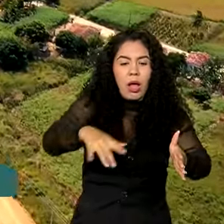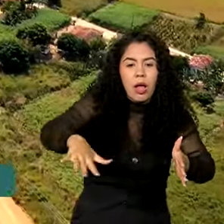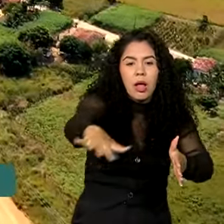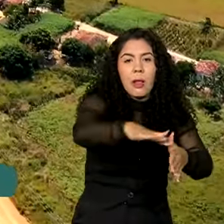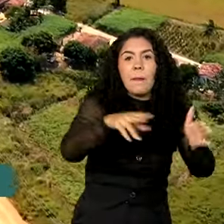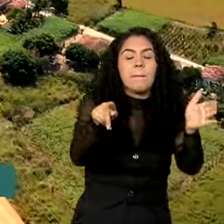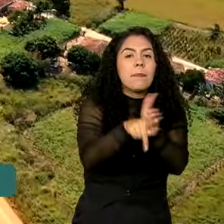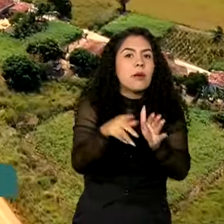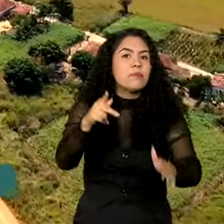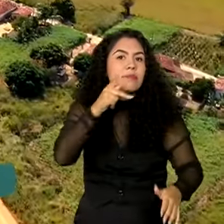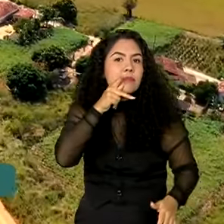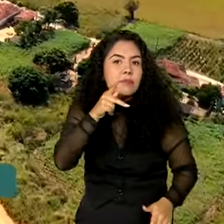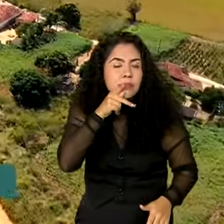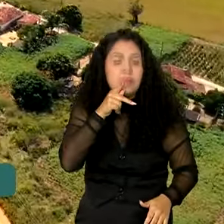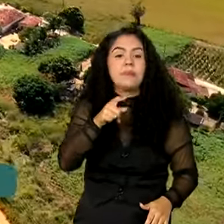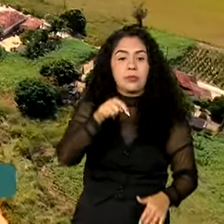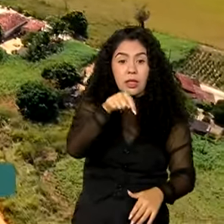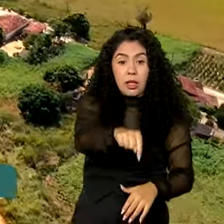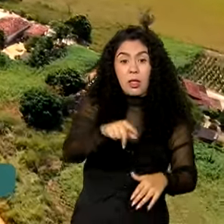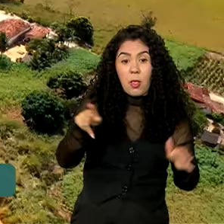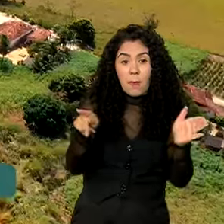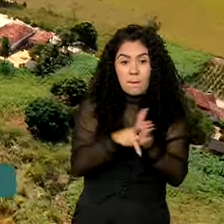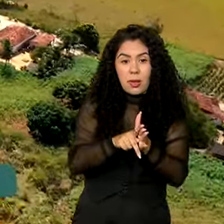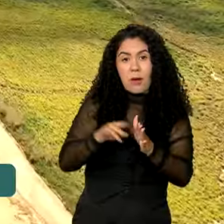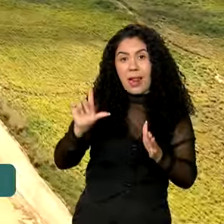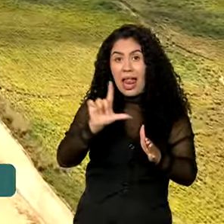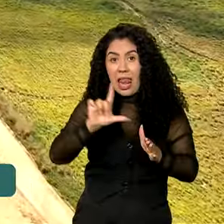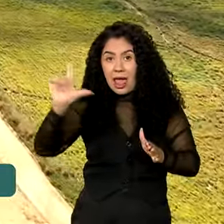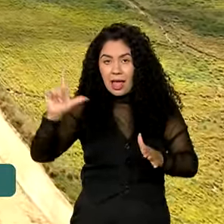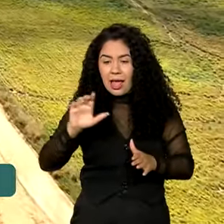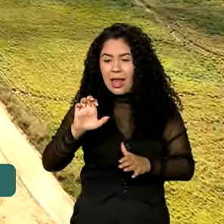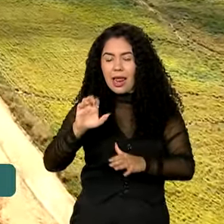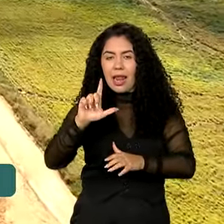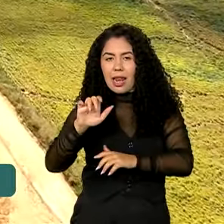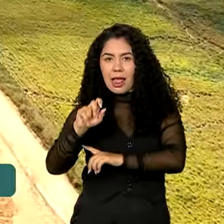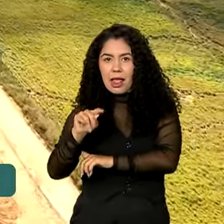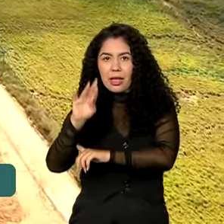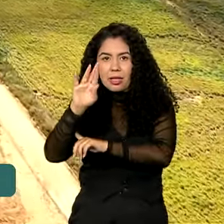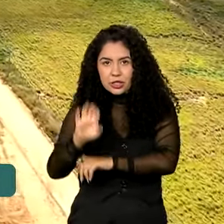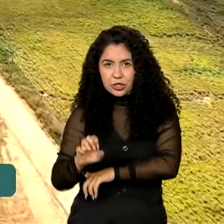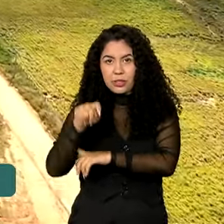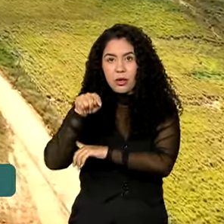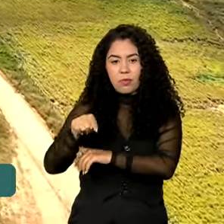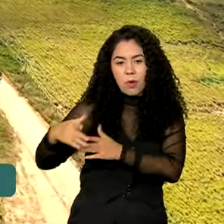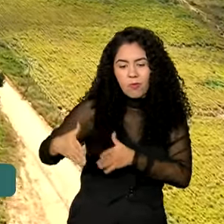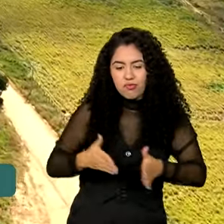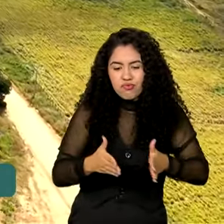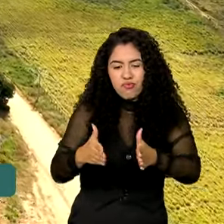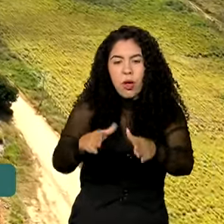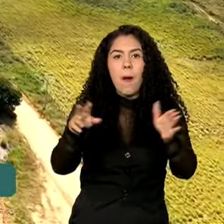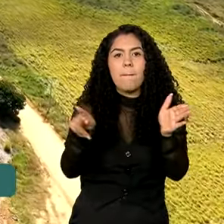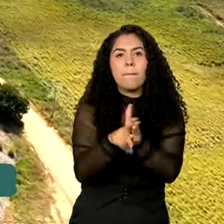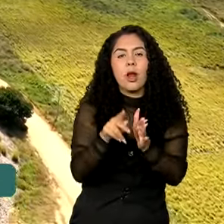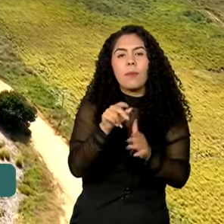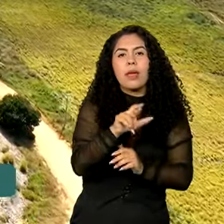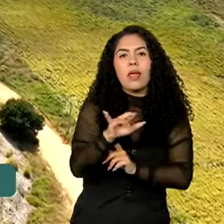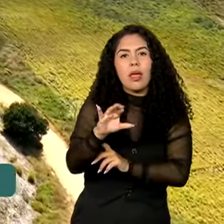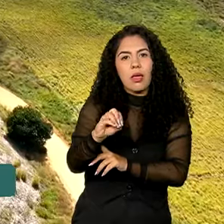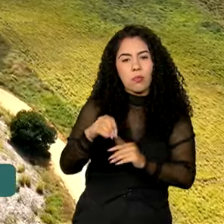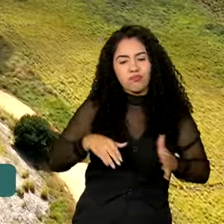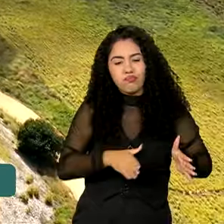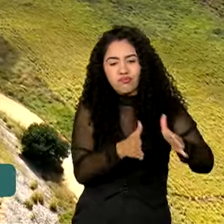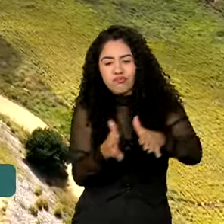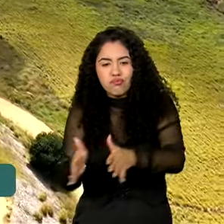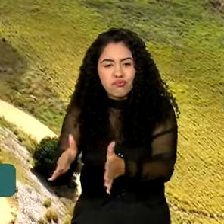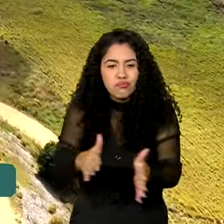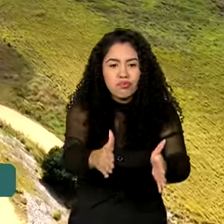paraibana com as águas que vêm do eixo leste do projeto de integração do Rio São Francisco. O objetivo